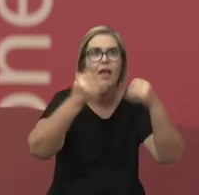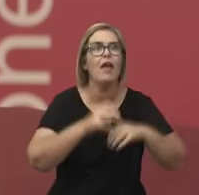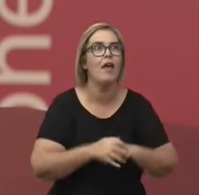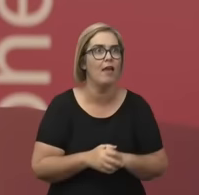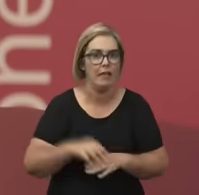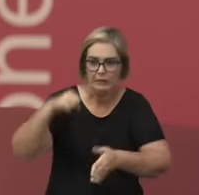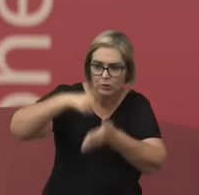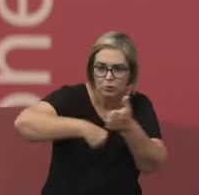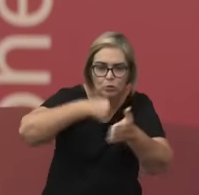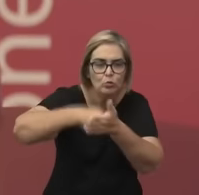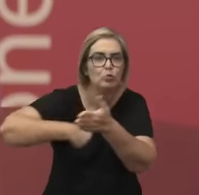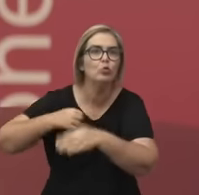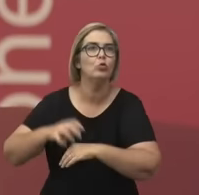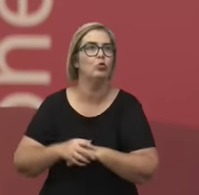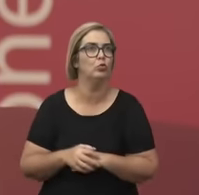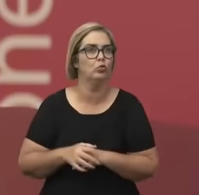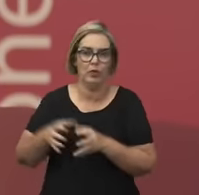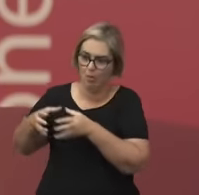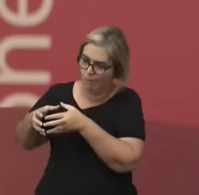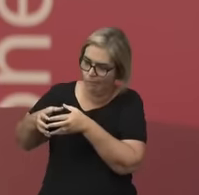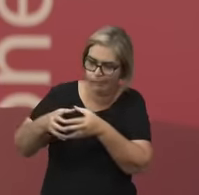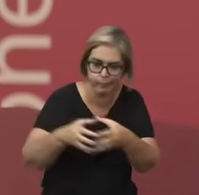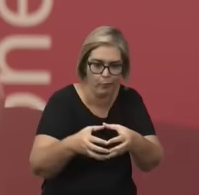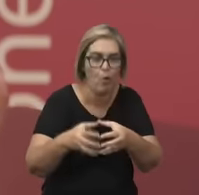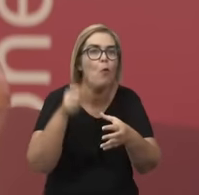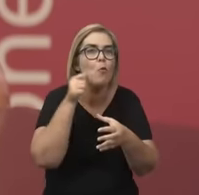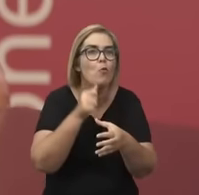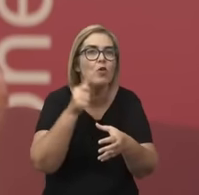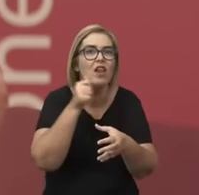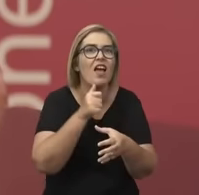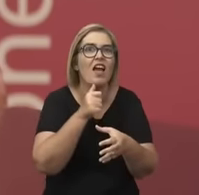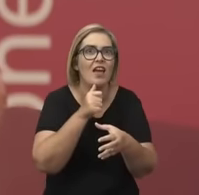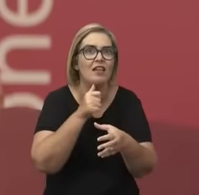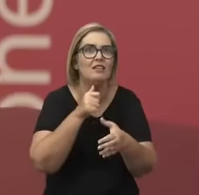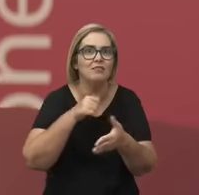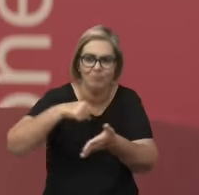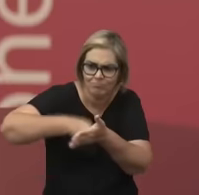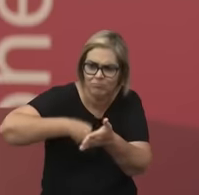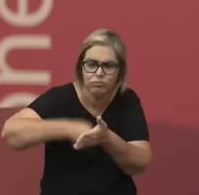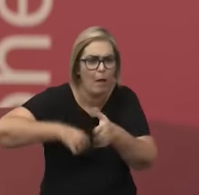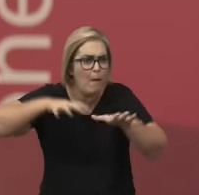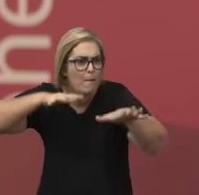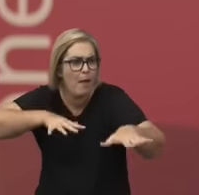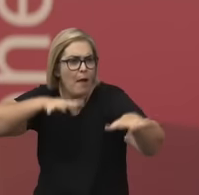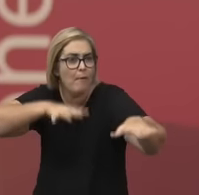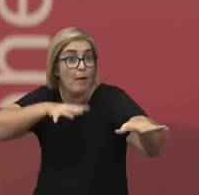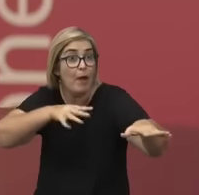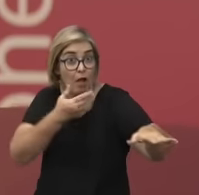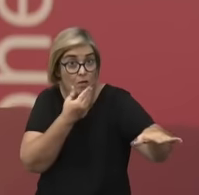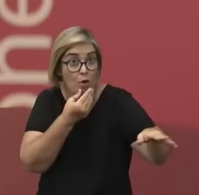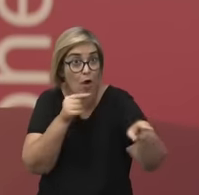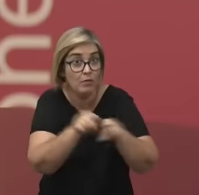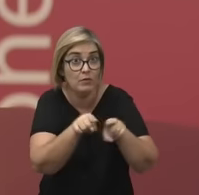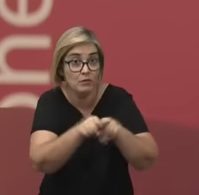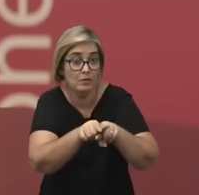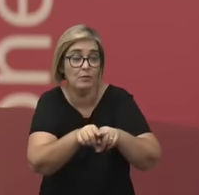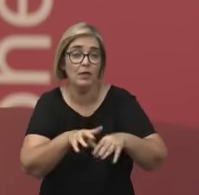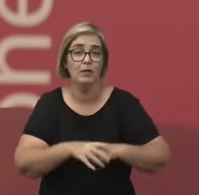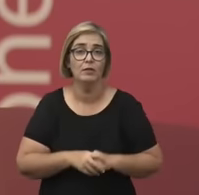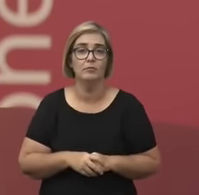reivindicadas por muitas mulheres ao mesmo tempo, né? E homens também, né? Mas, assim, quando